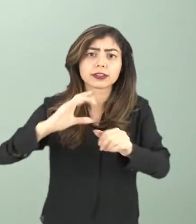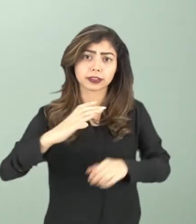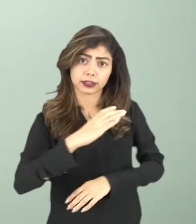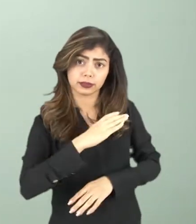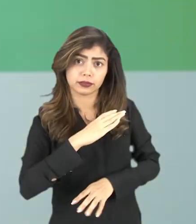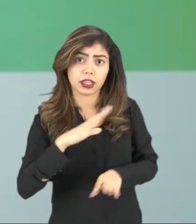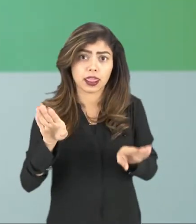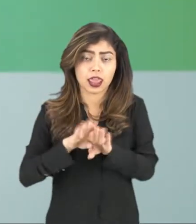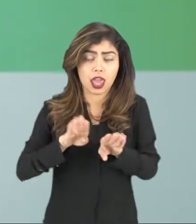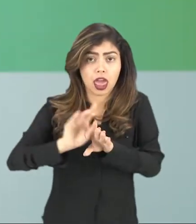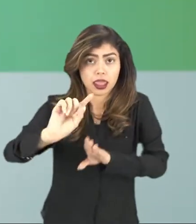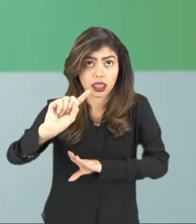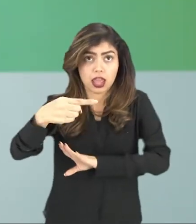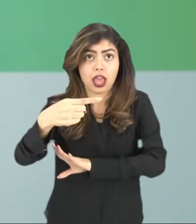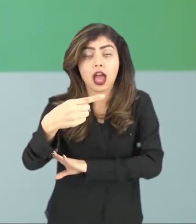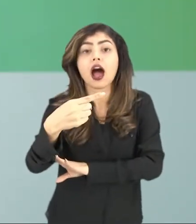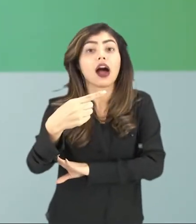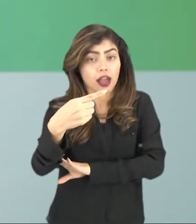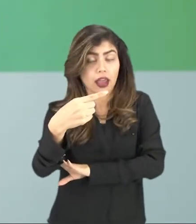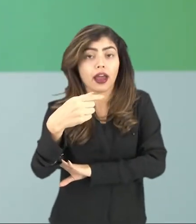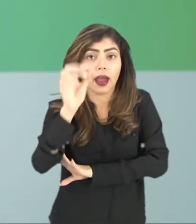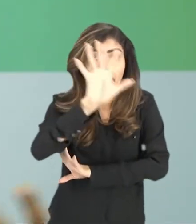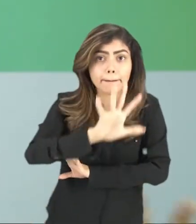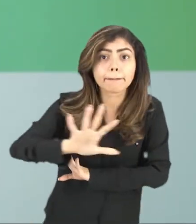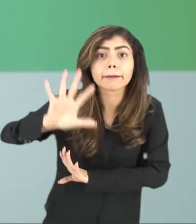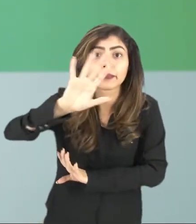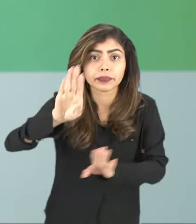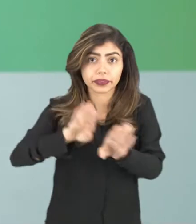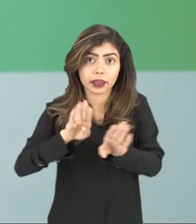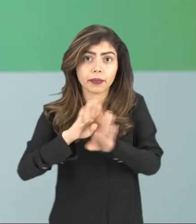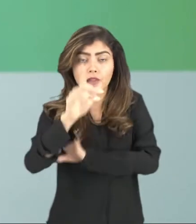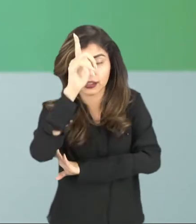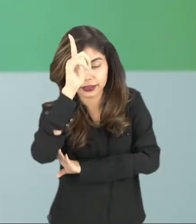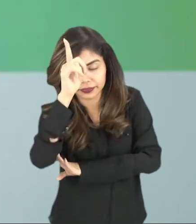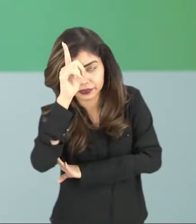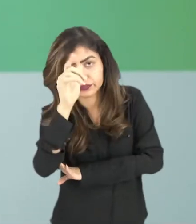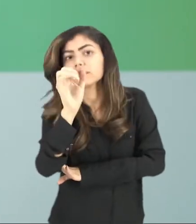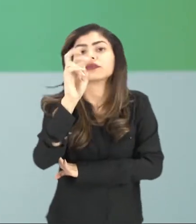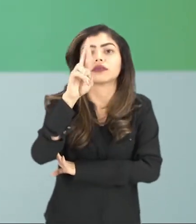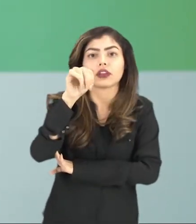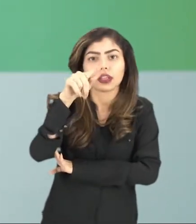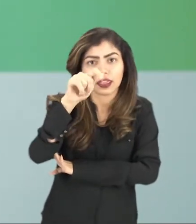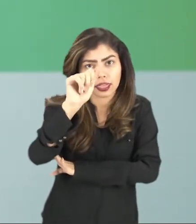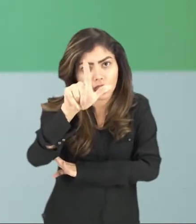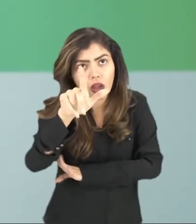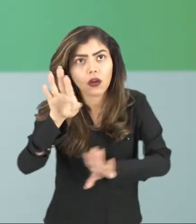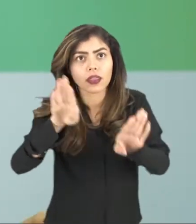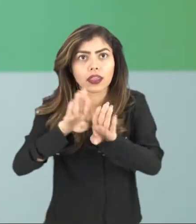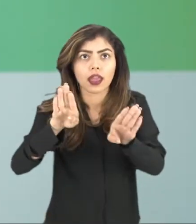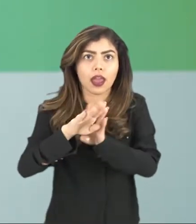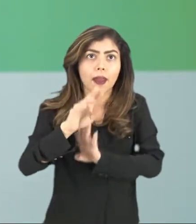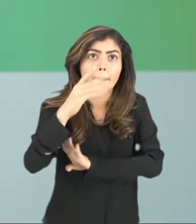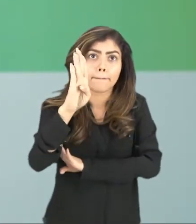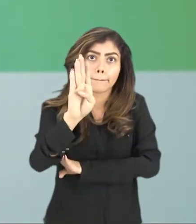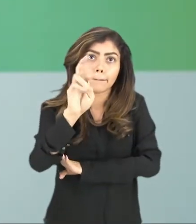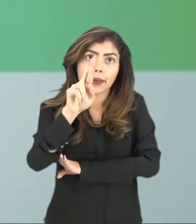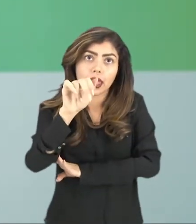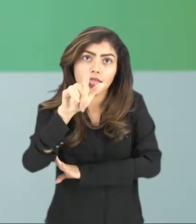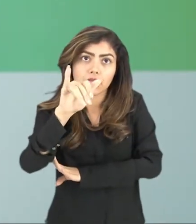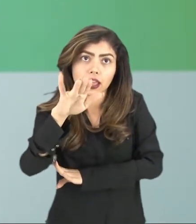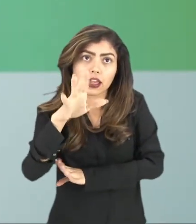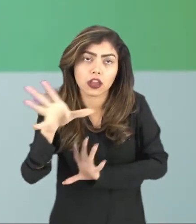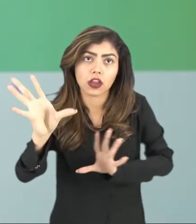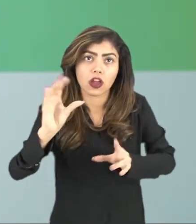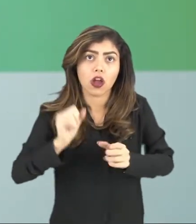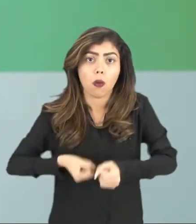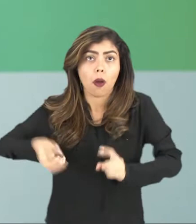e a República Democrática Alemã, né? Ou Alemanha Oriental com capital em Berlim, sobre então a influência da União